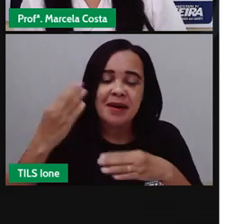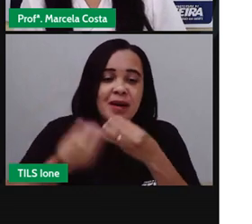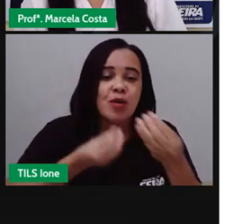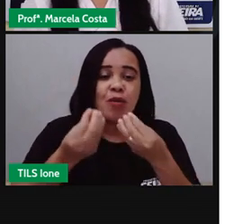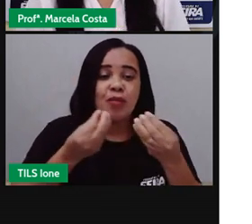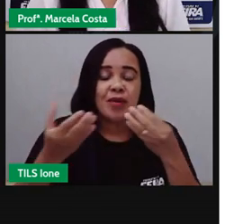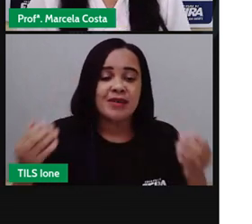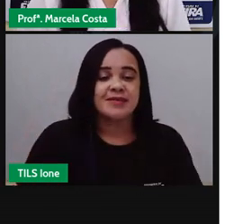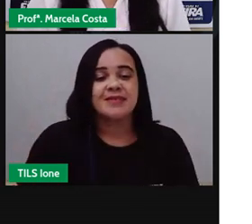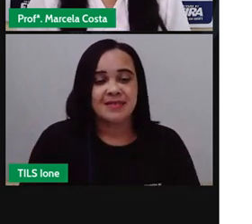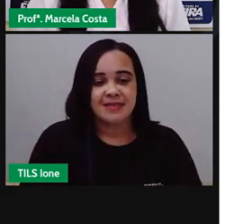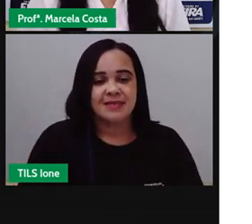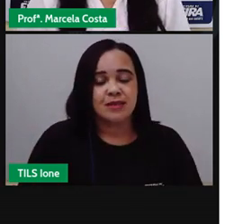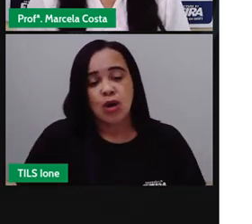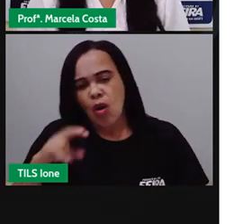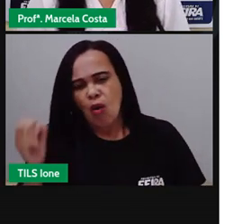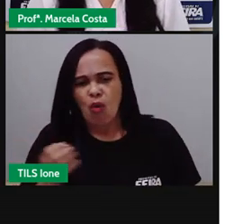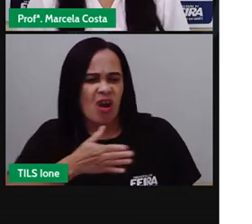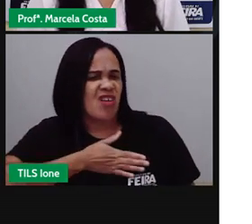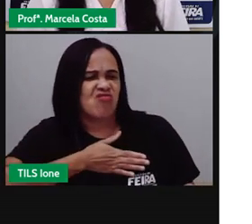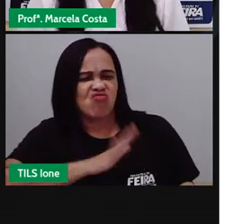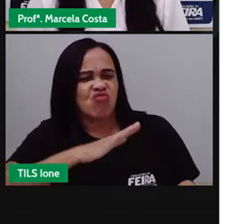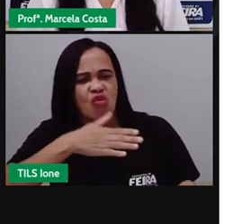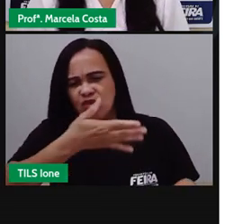saber qual foi que foi menos votado